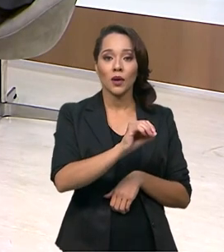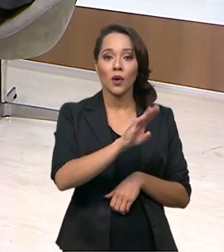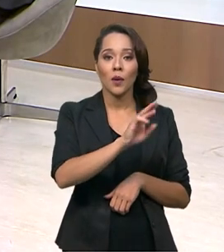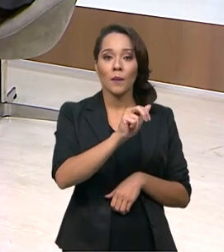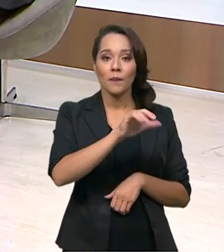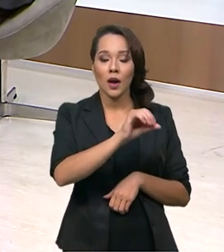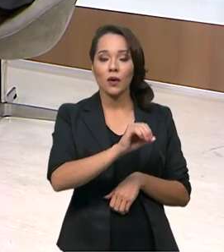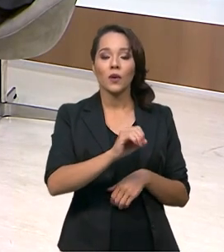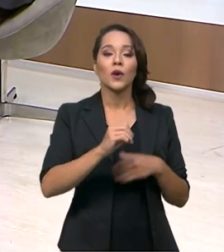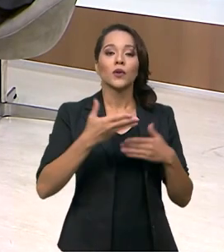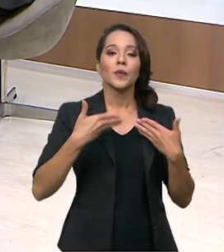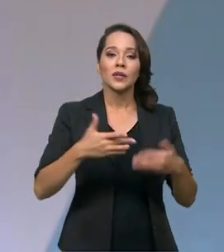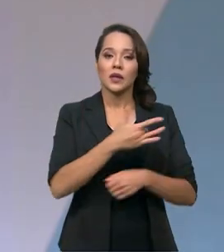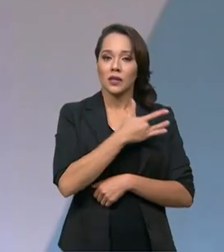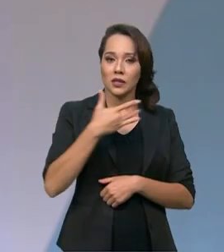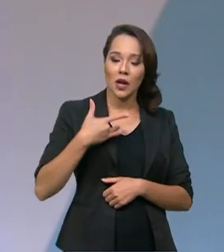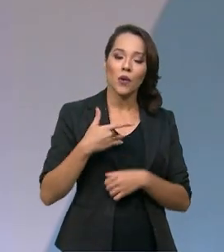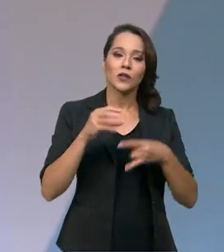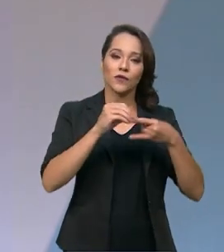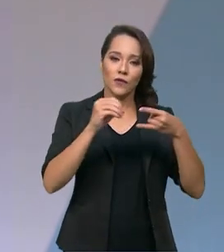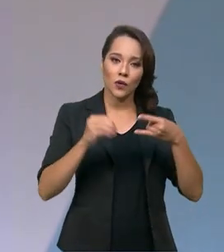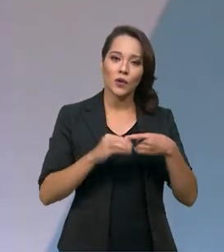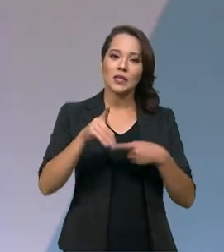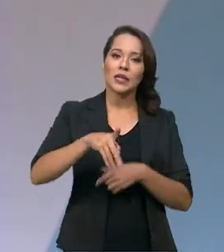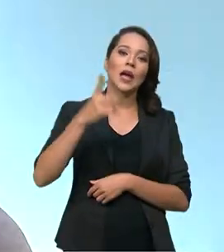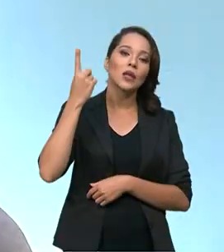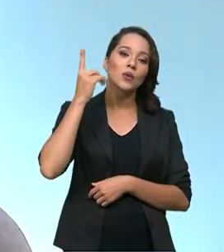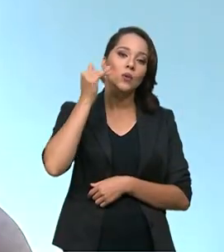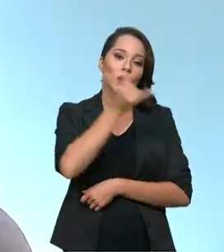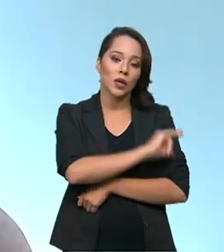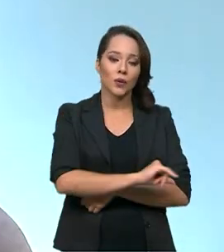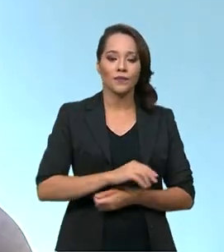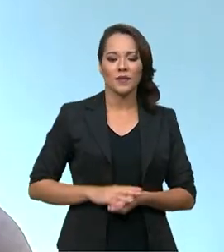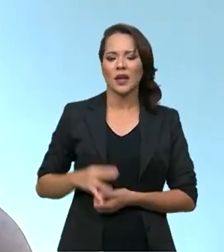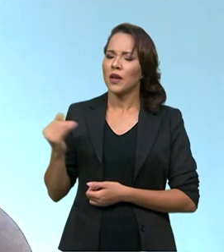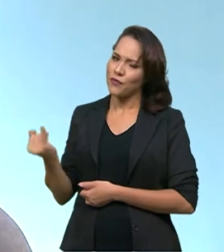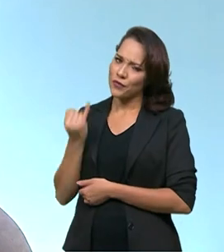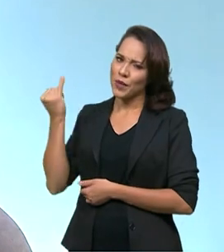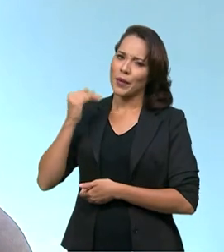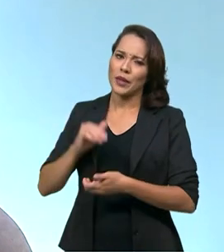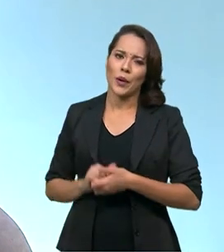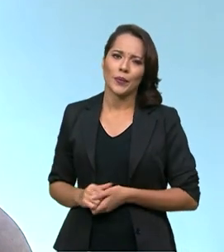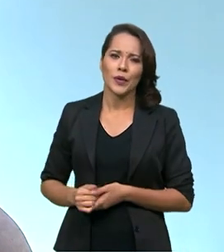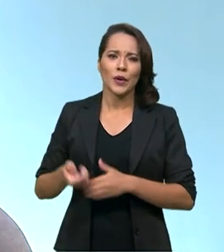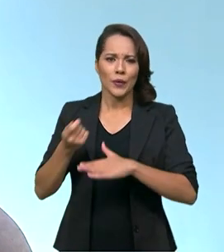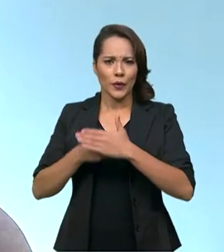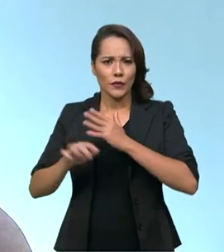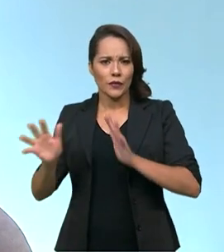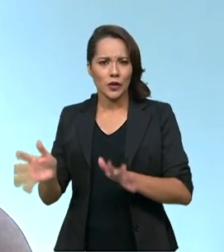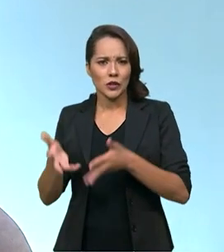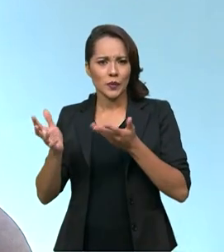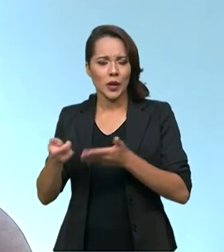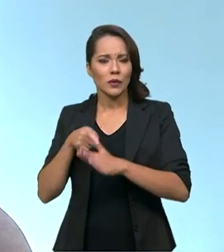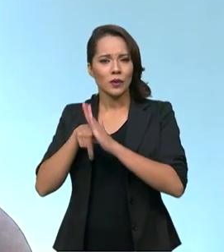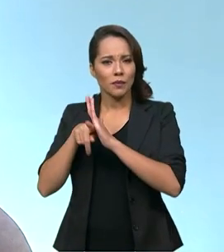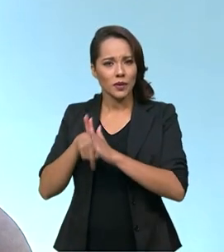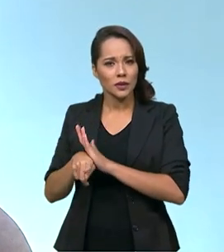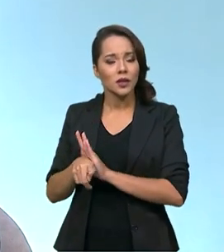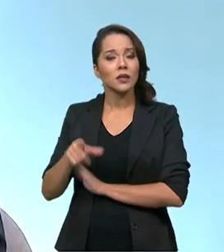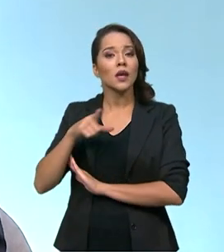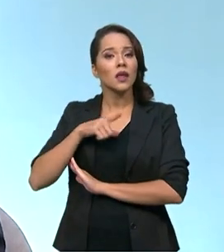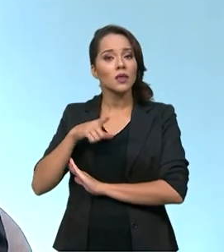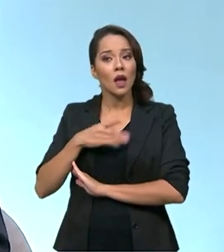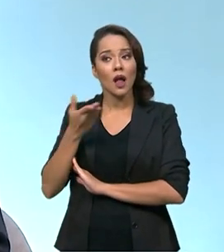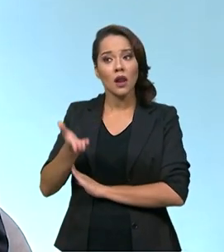feito pelo Ministério da Saúde e pela Fiocruz lá no Rio de Janeiro? Fundamental. O investimento na pesquisa, ter